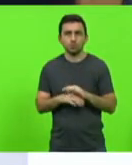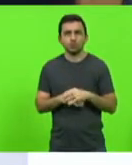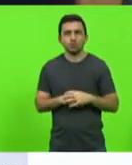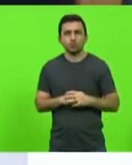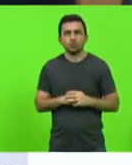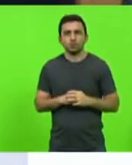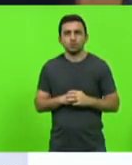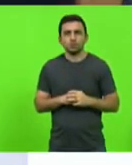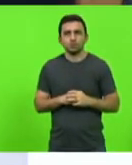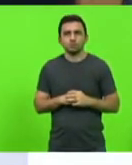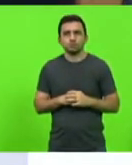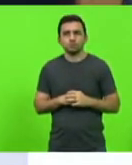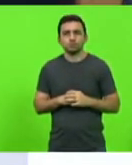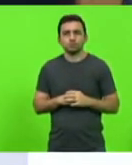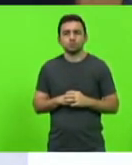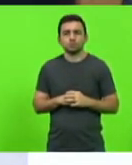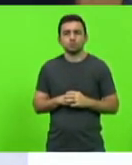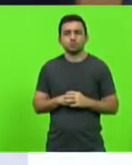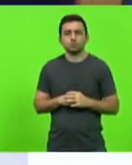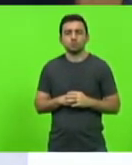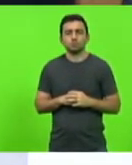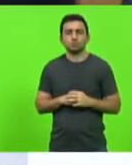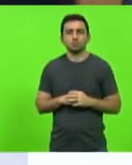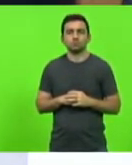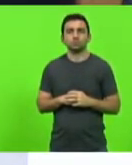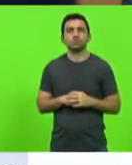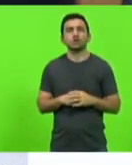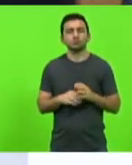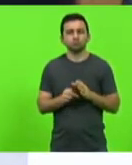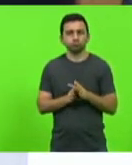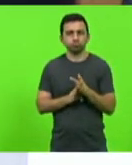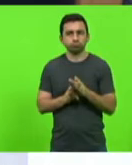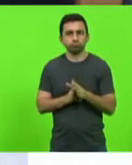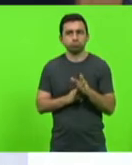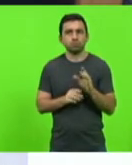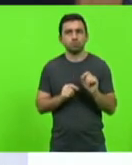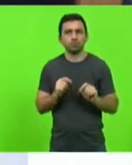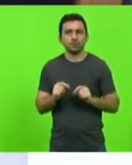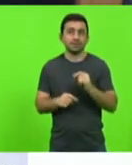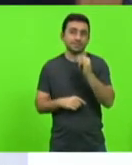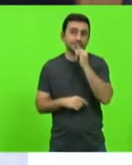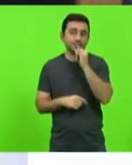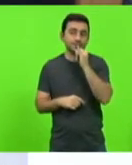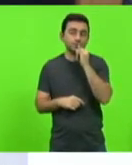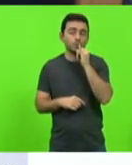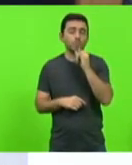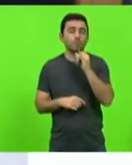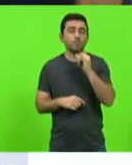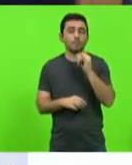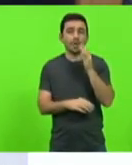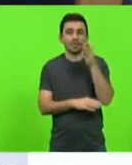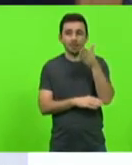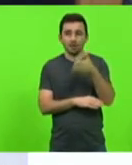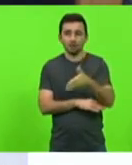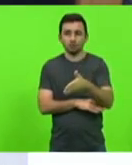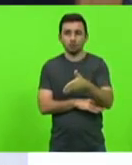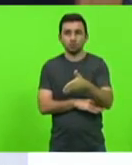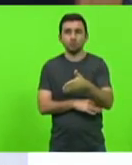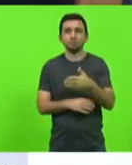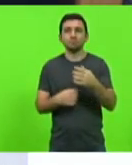Obrigado. E foi sugerido que, por exemplo, nos pedágios, tivesse